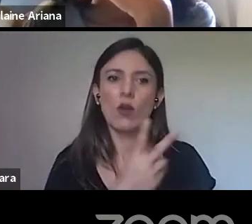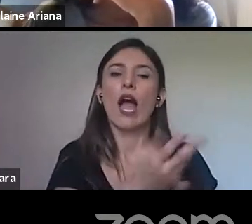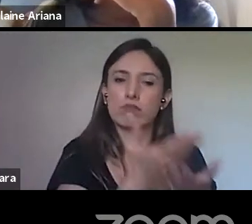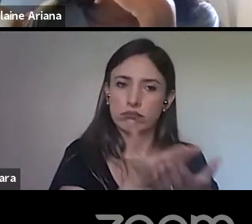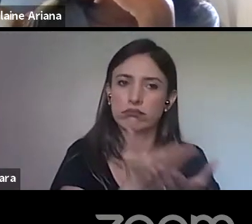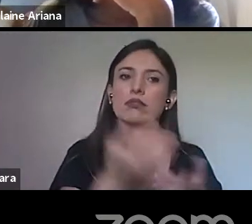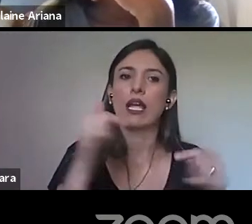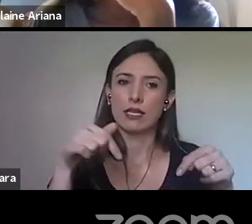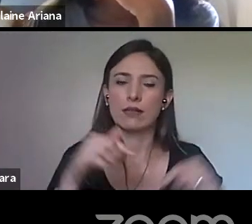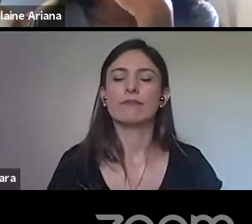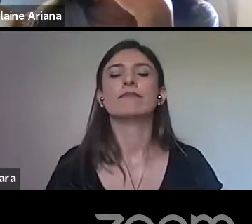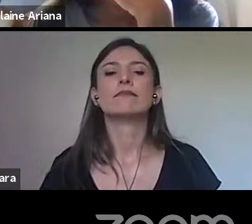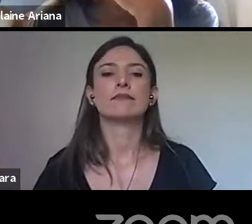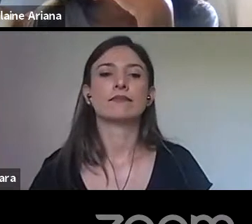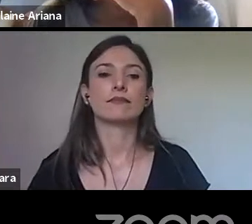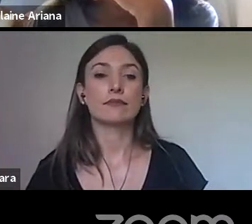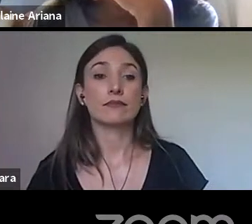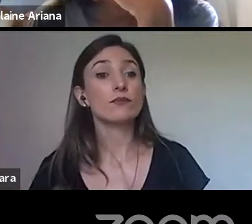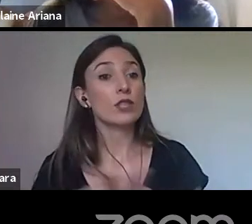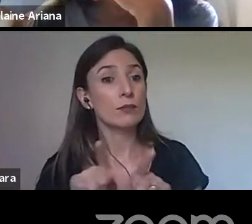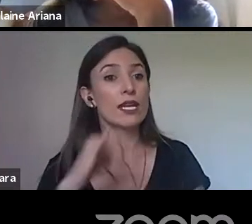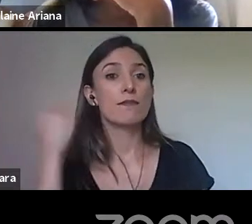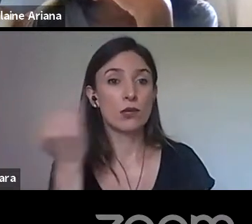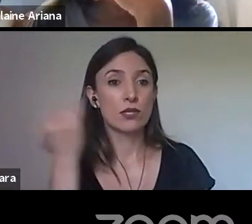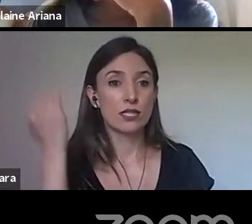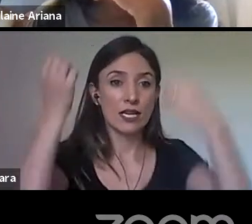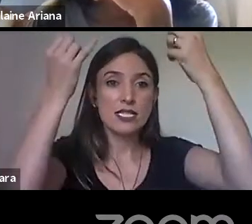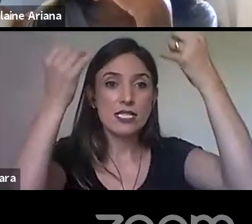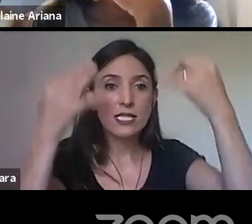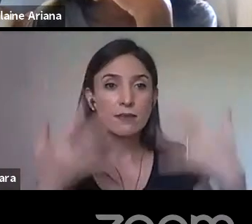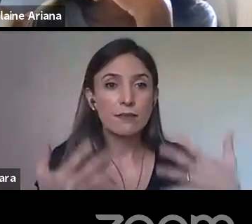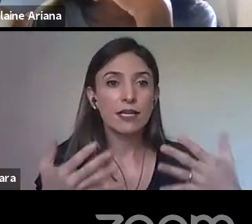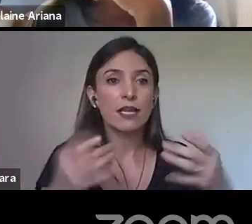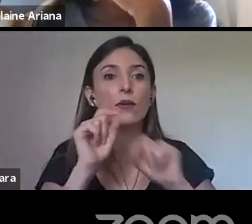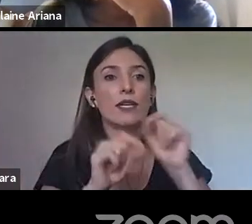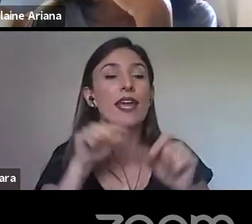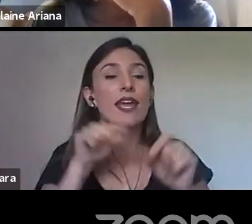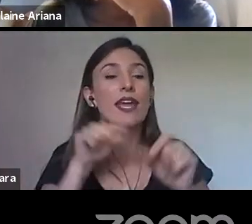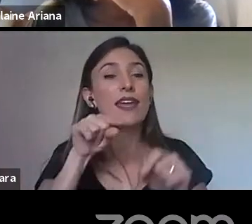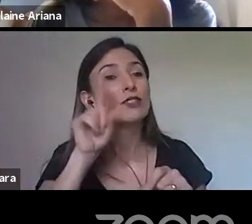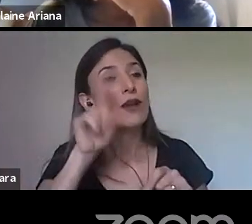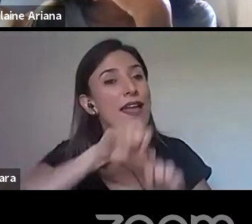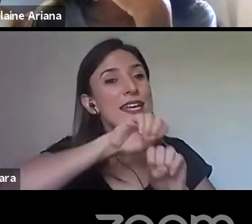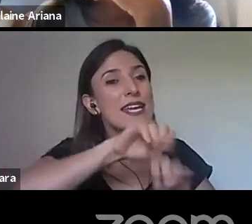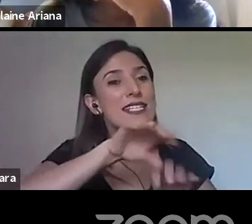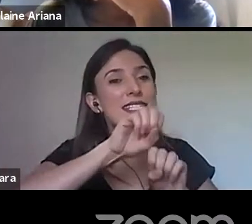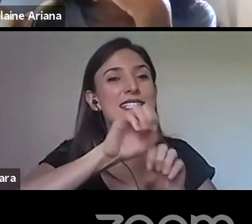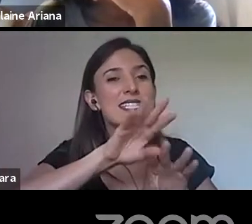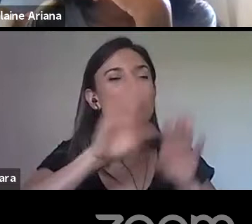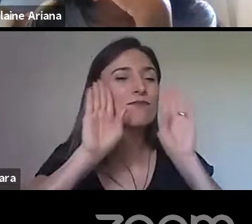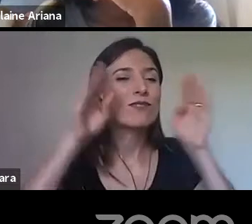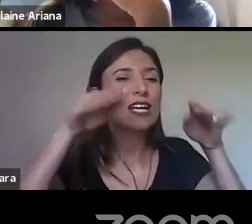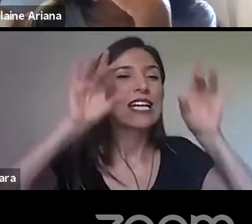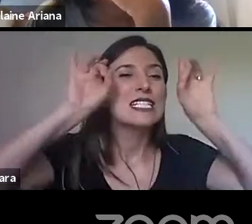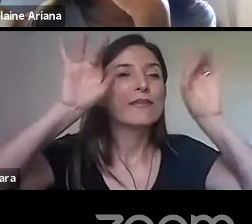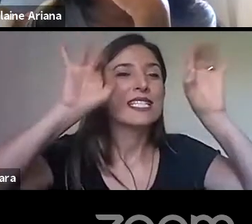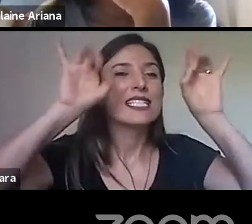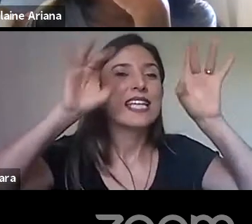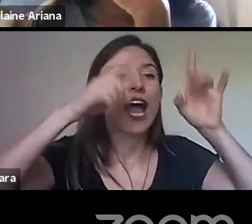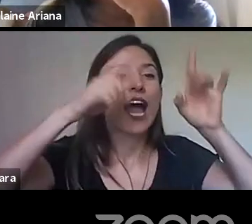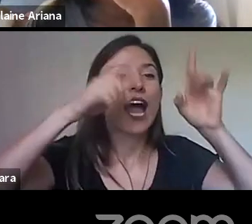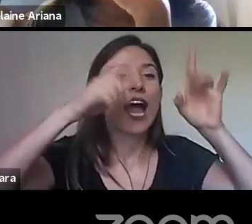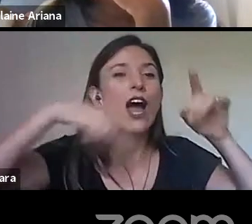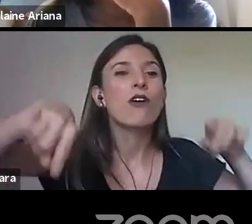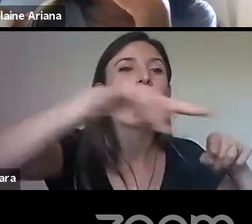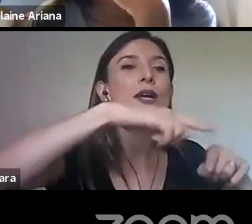E, especificamente, é importante a dizer que isso é um ensino especialmente para meninos, né? A gente não